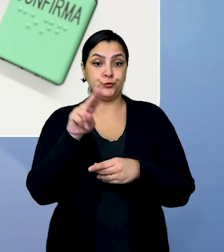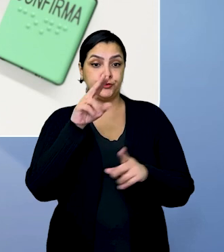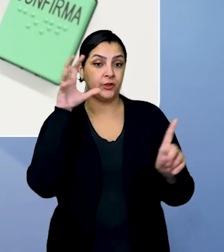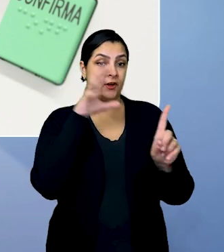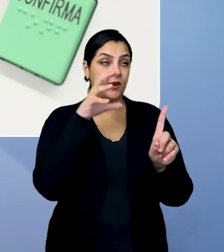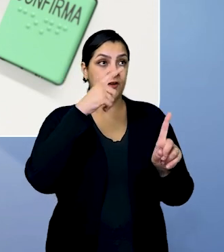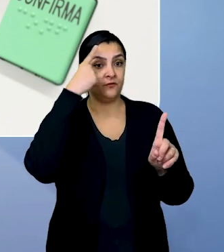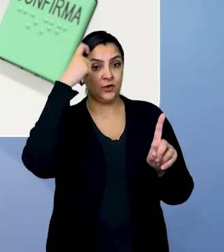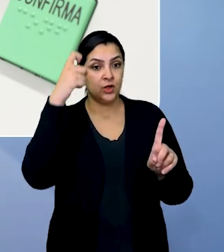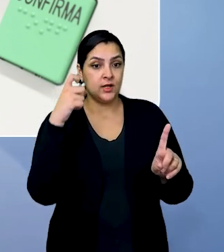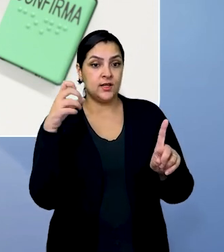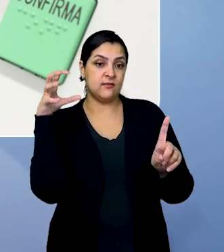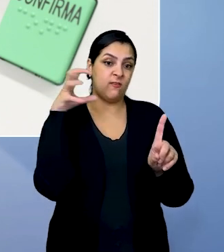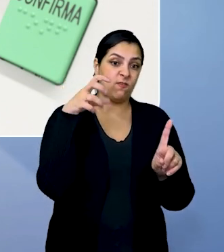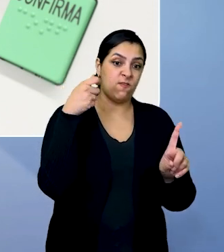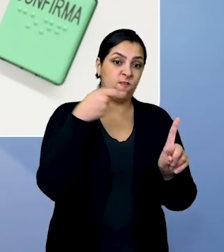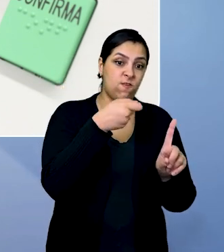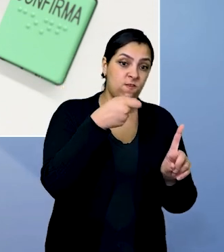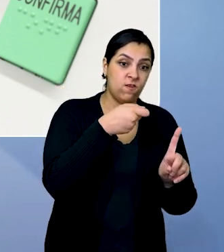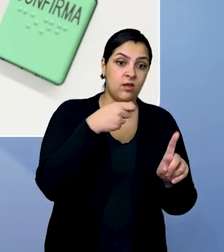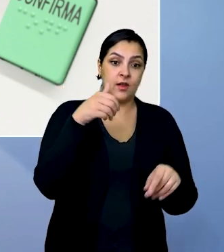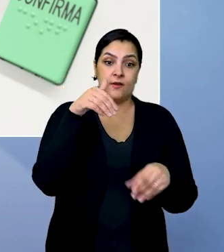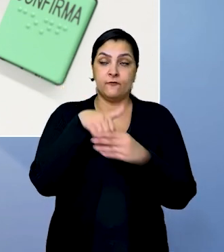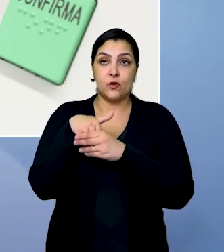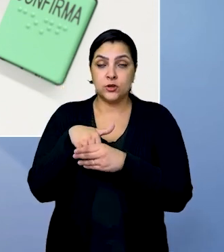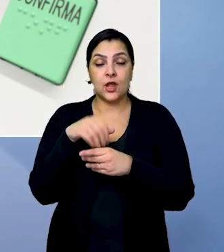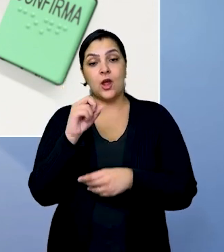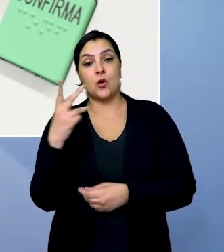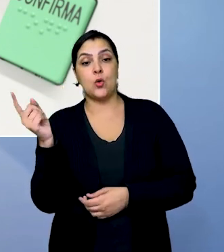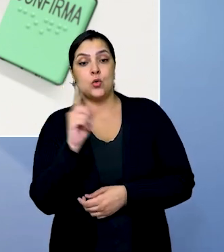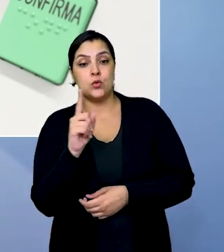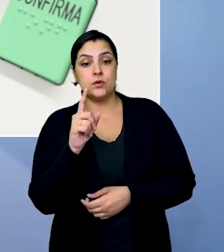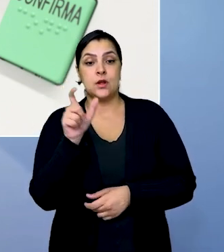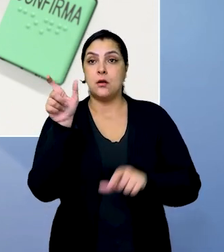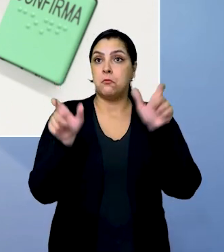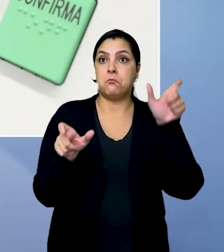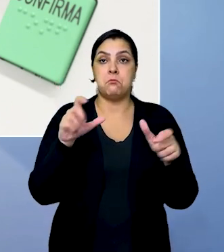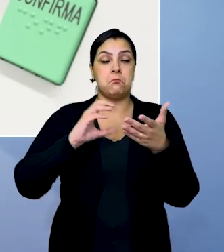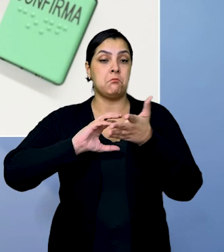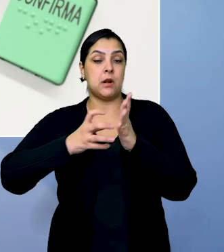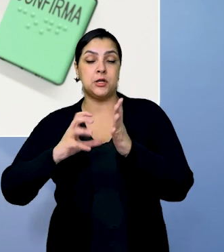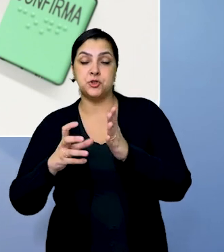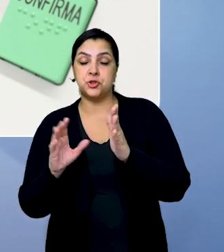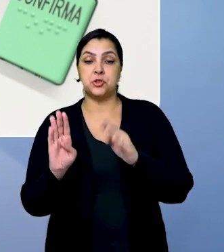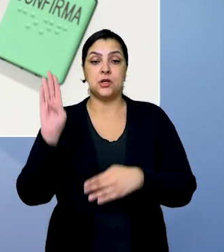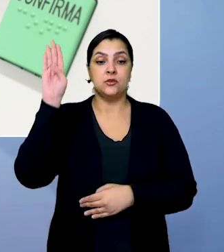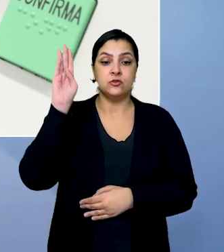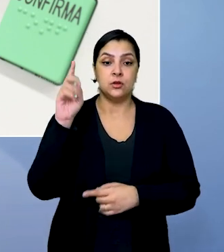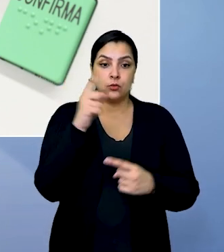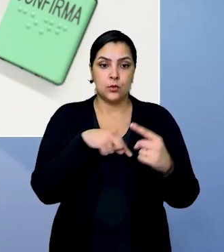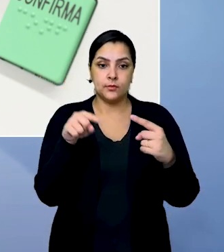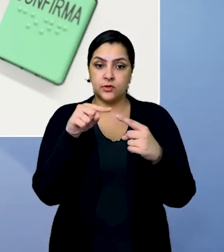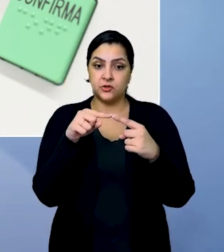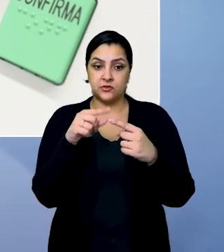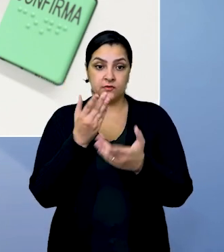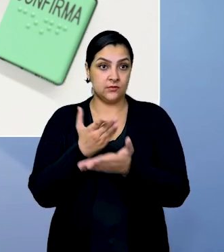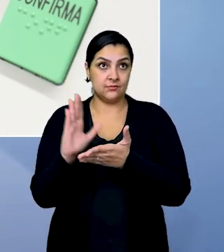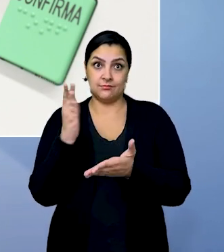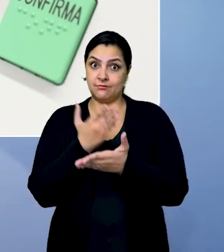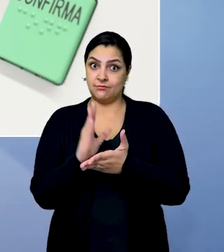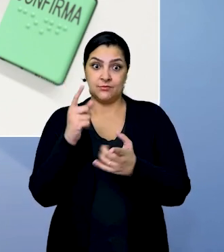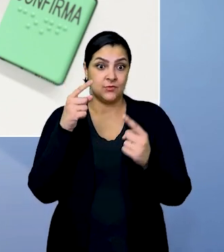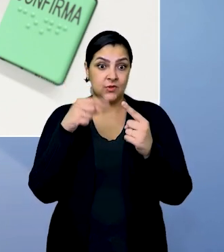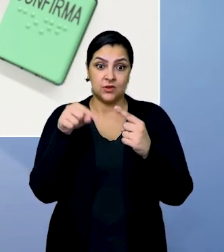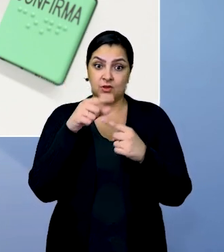ou grave ameaça para coagir alguém a votar ou não votar em determinado candidato ou partido, mesmo que esse objetivo não